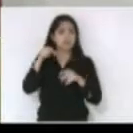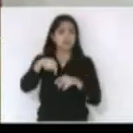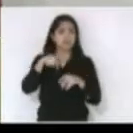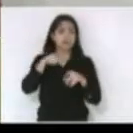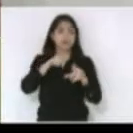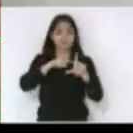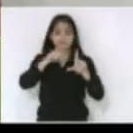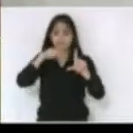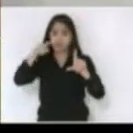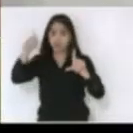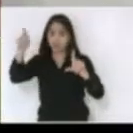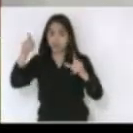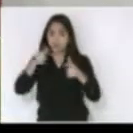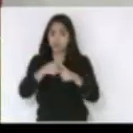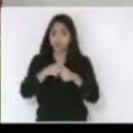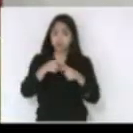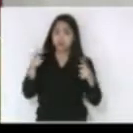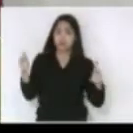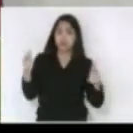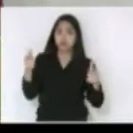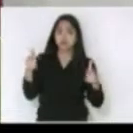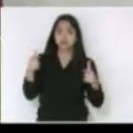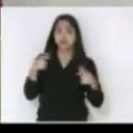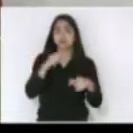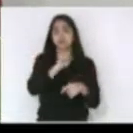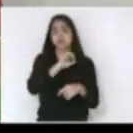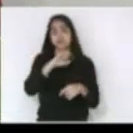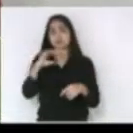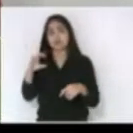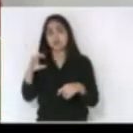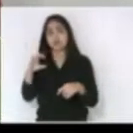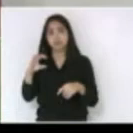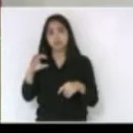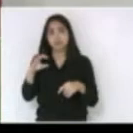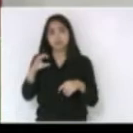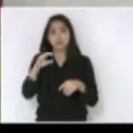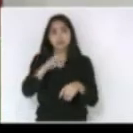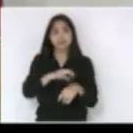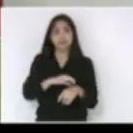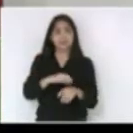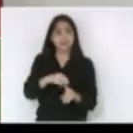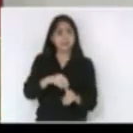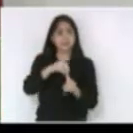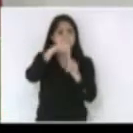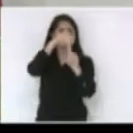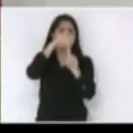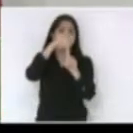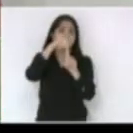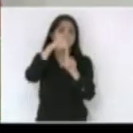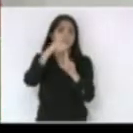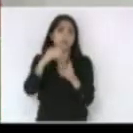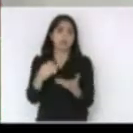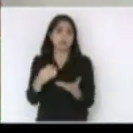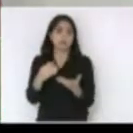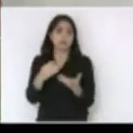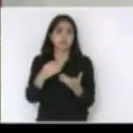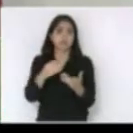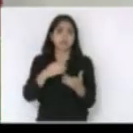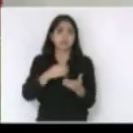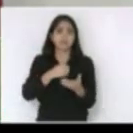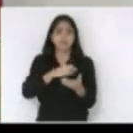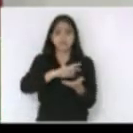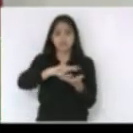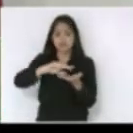Catarina que é um dos Estados infelizmente que se destaca nas mais diversas formas de violência